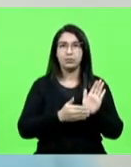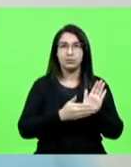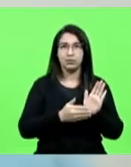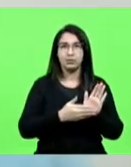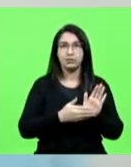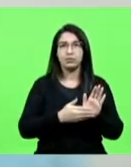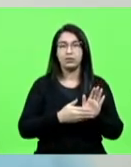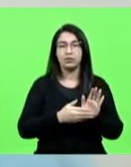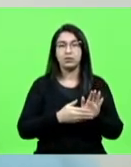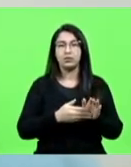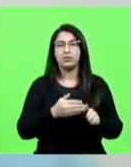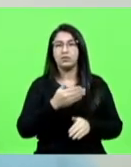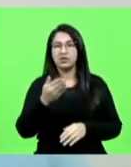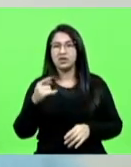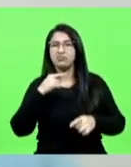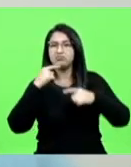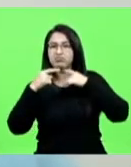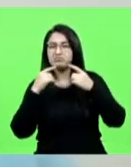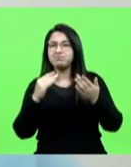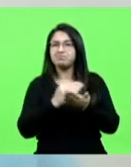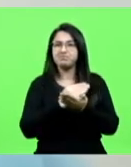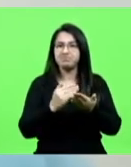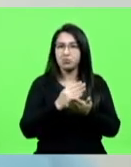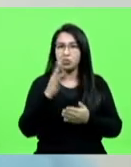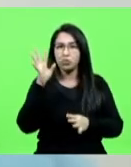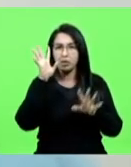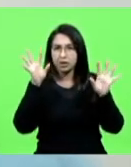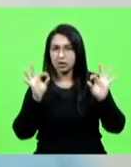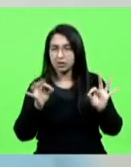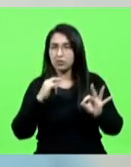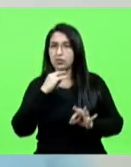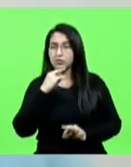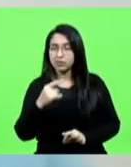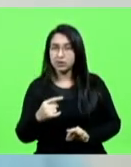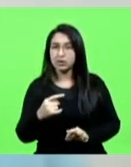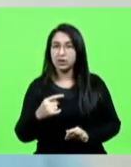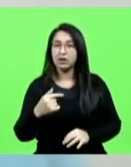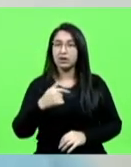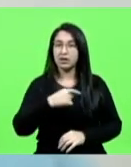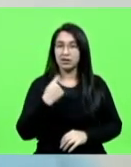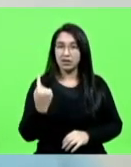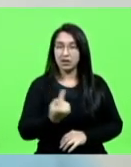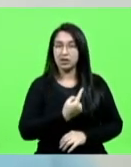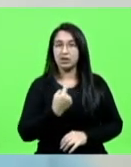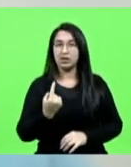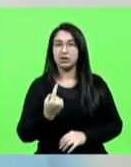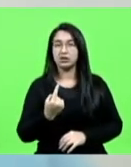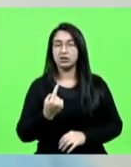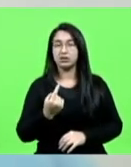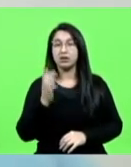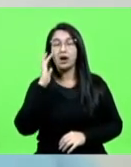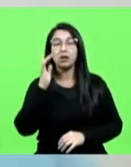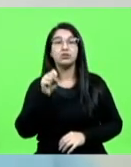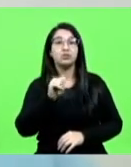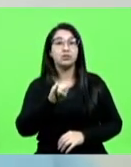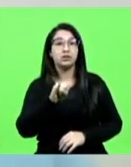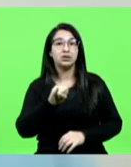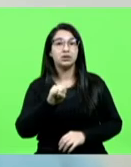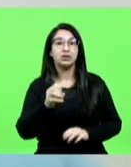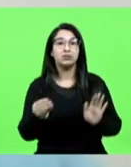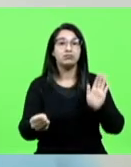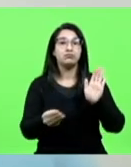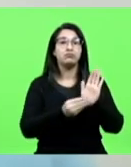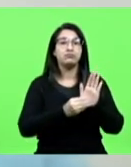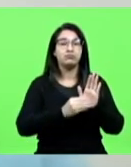nenhuma dúvida, e que a gente possa, se for o caso também, estabelecer uma